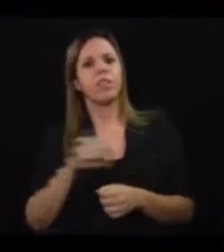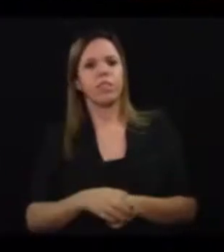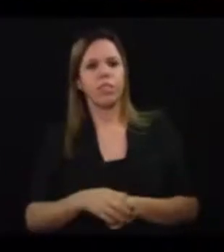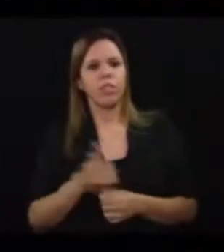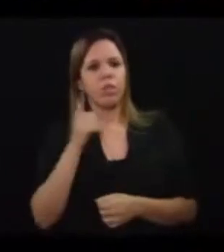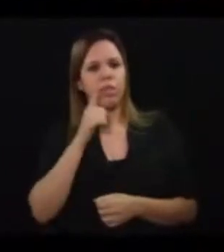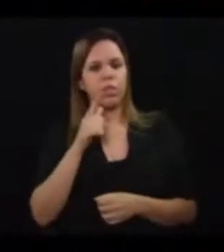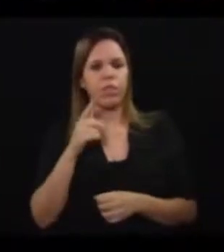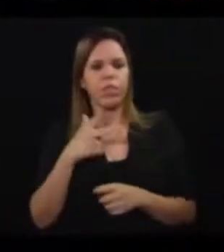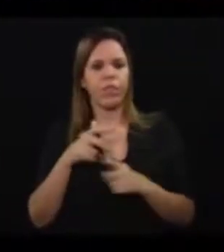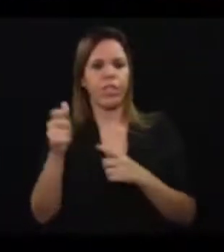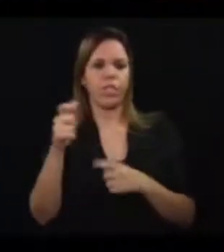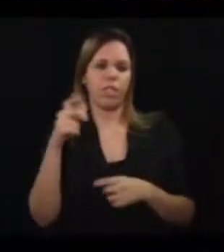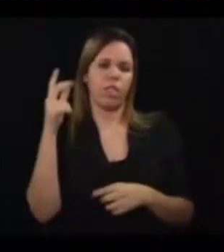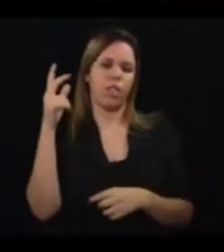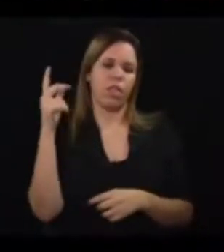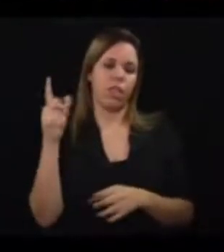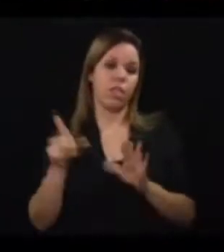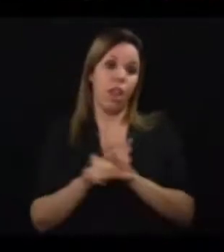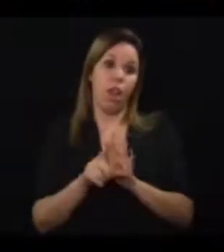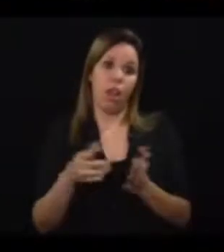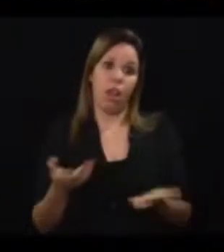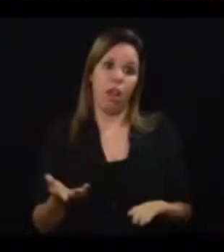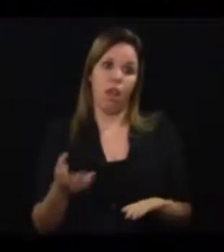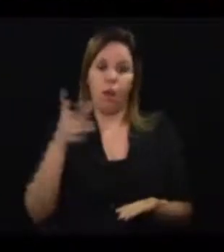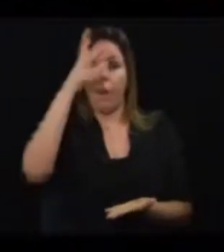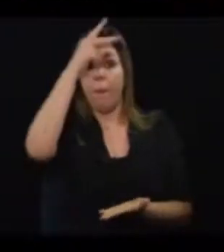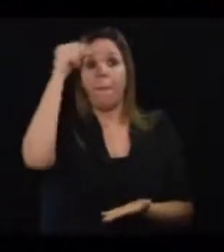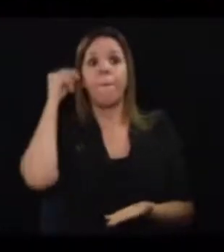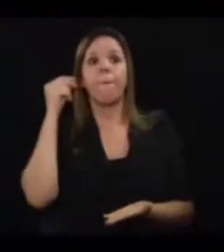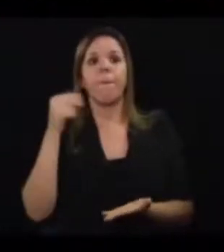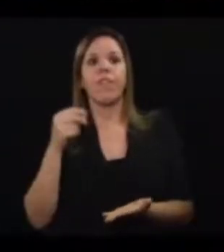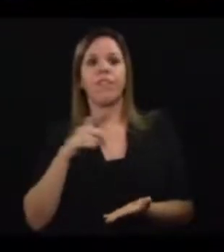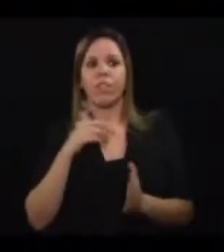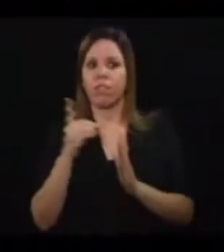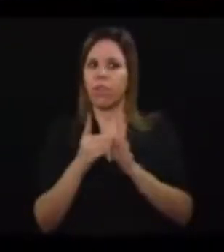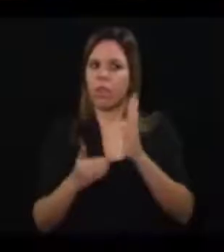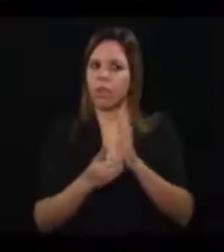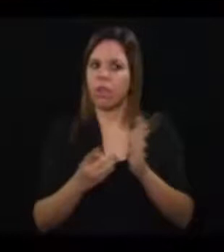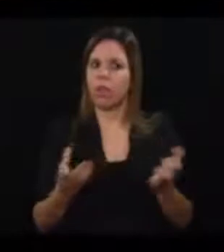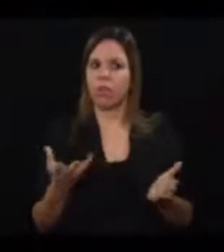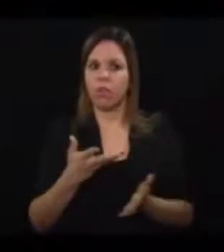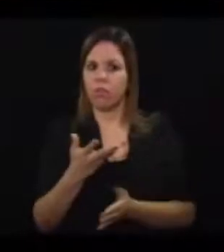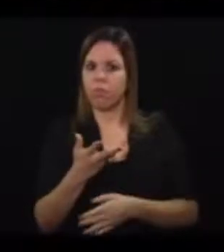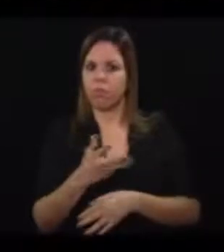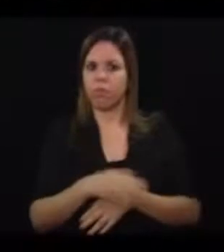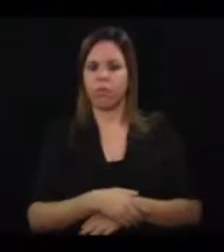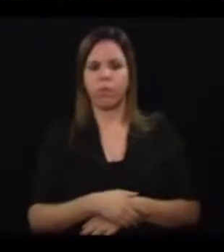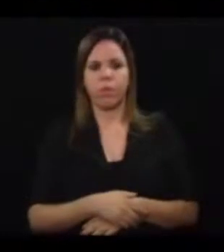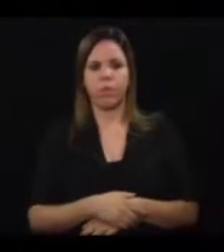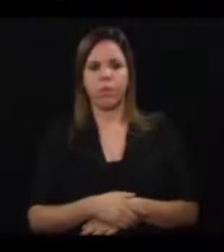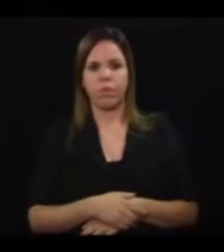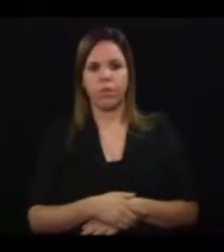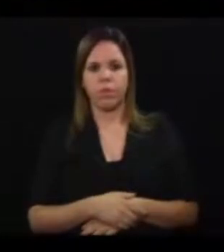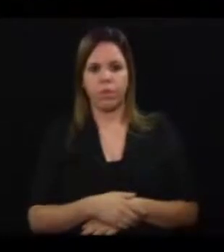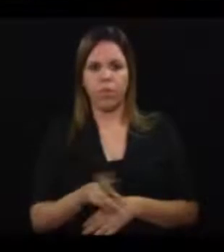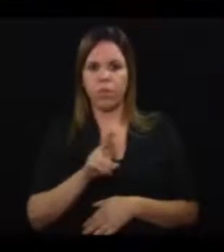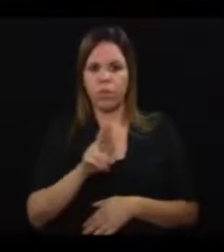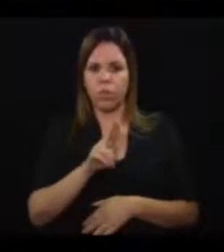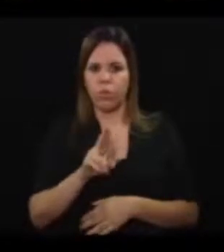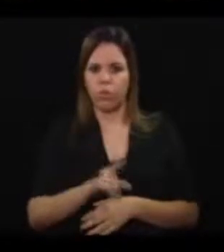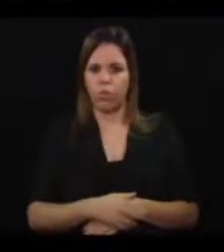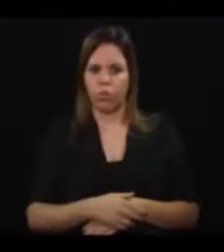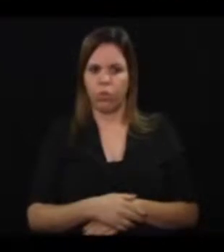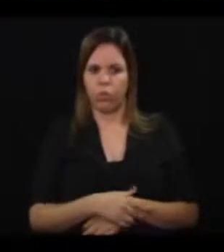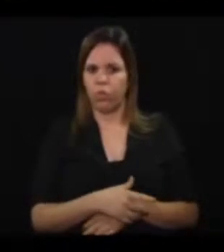sancione essa lei. Agora o prefeito já fazendo esse decreto é de imediato. Pela regulamentação, o usuário não